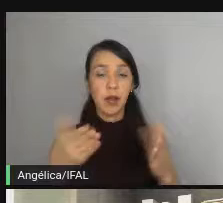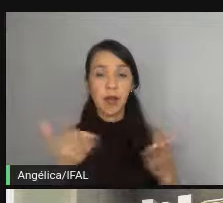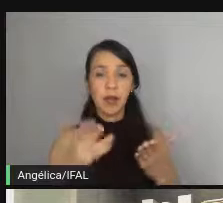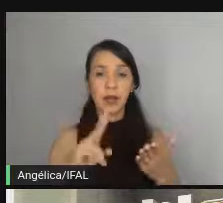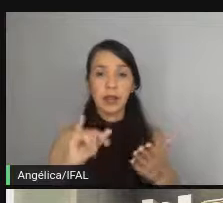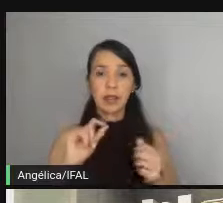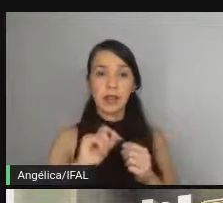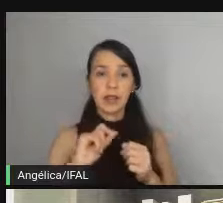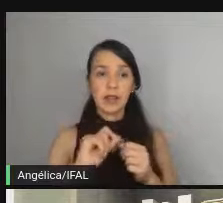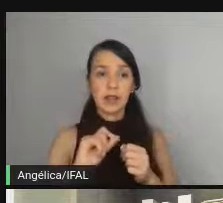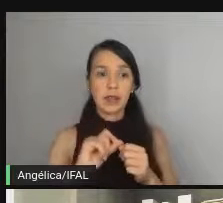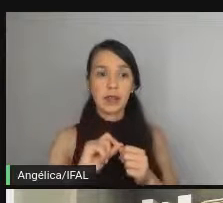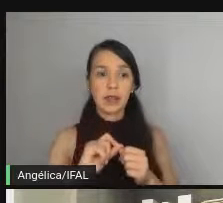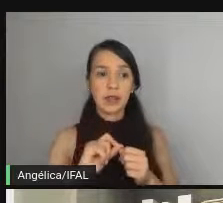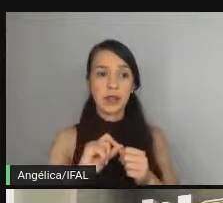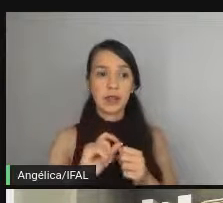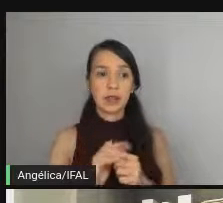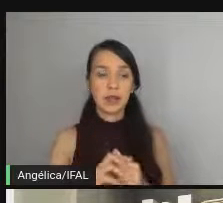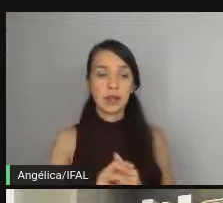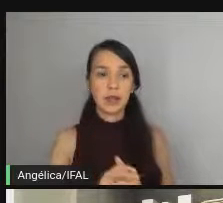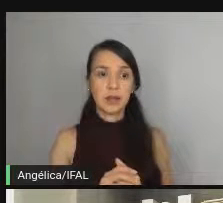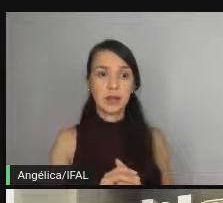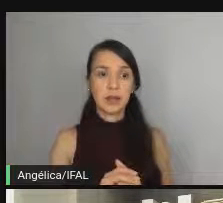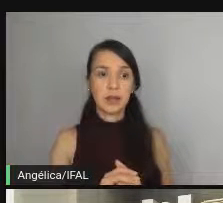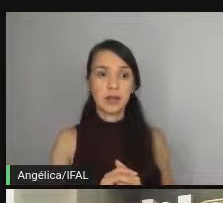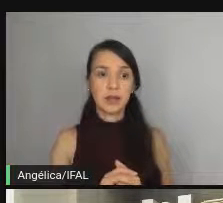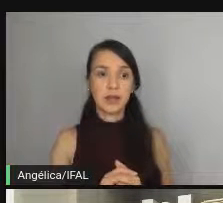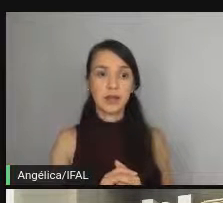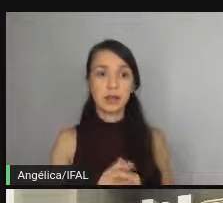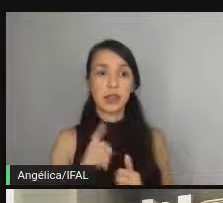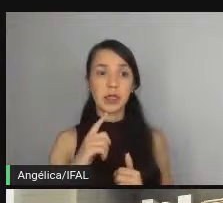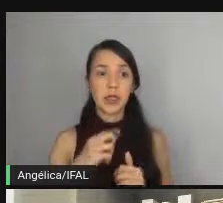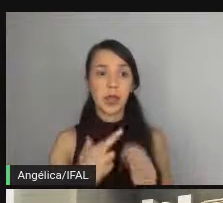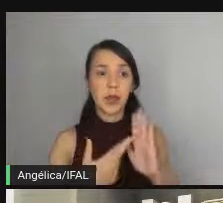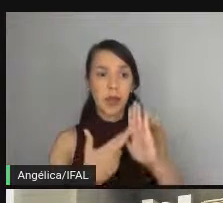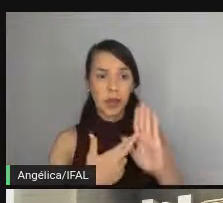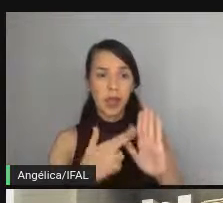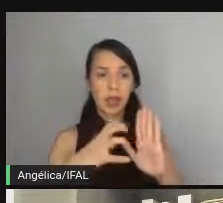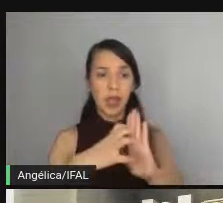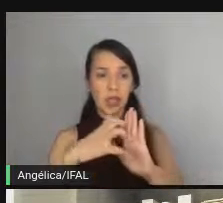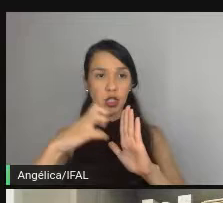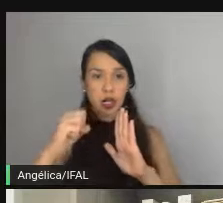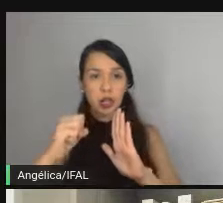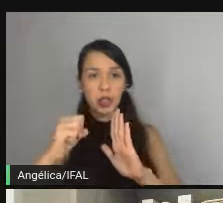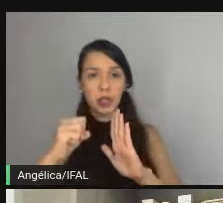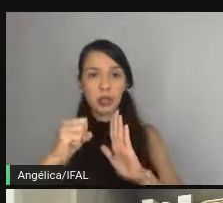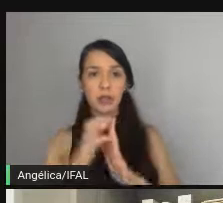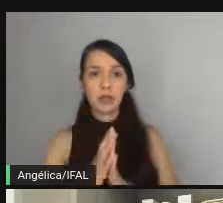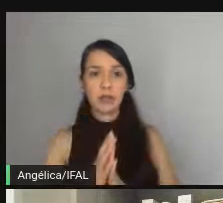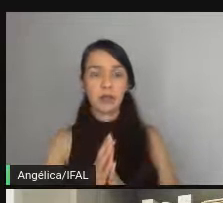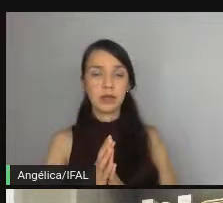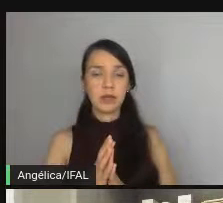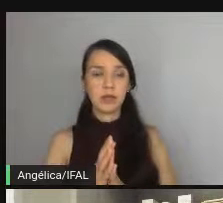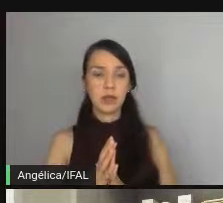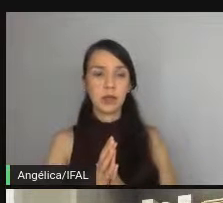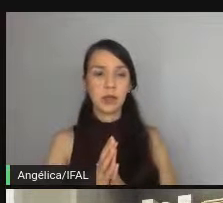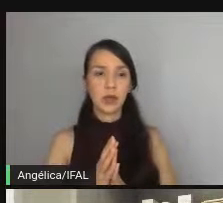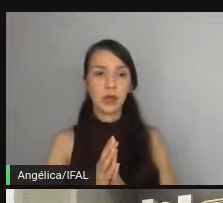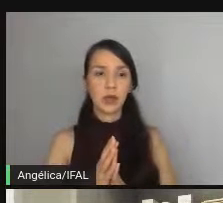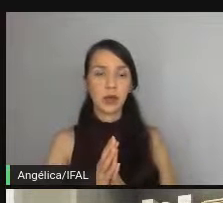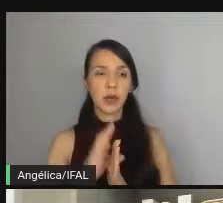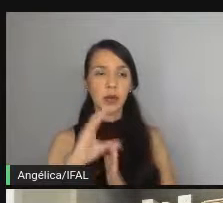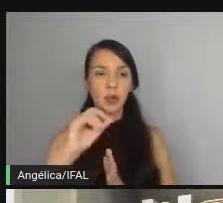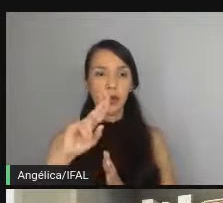está fazendo a a gente tem um resultado que é extraído do corpo da resposta